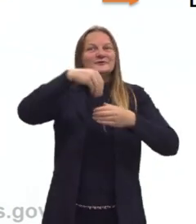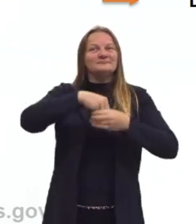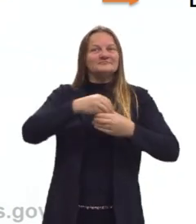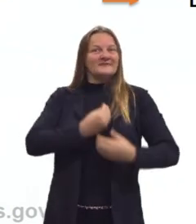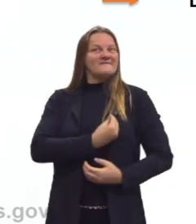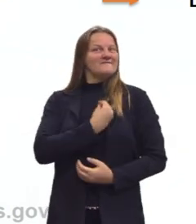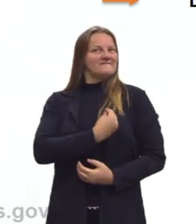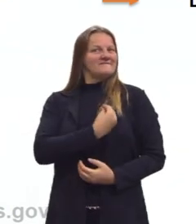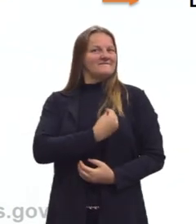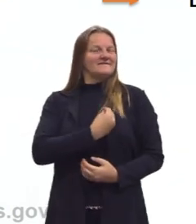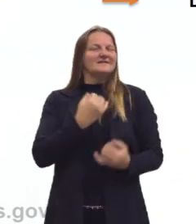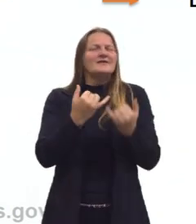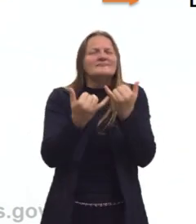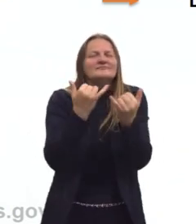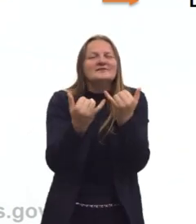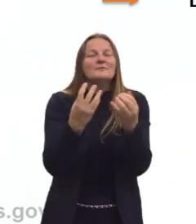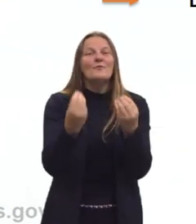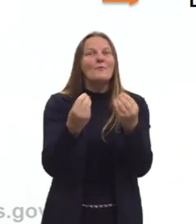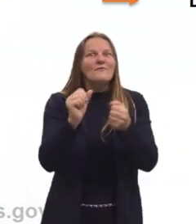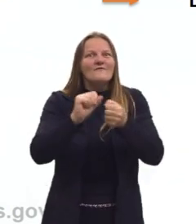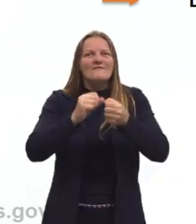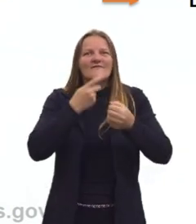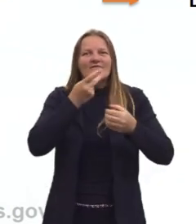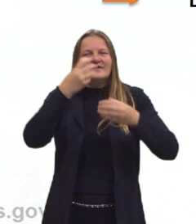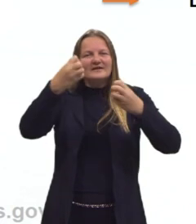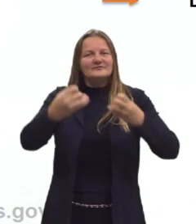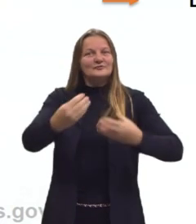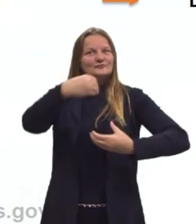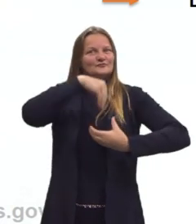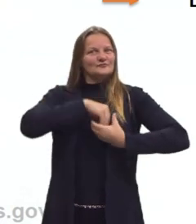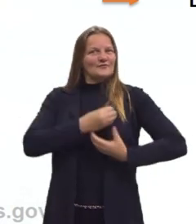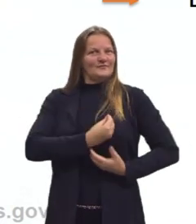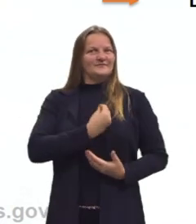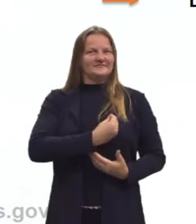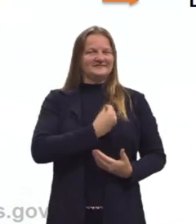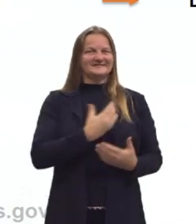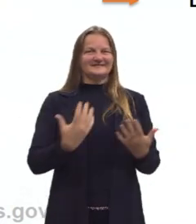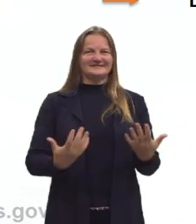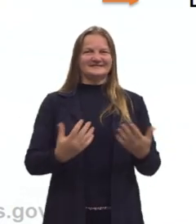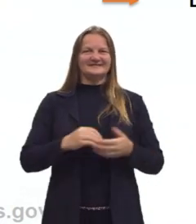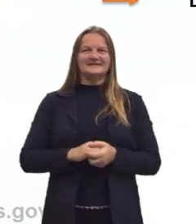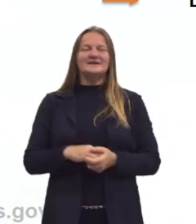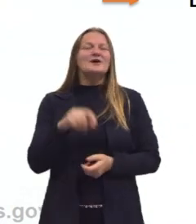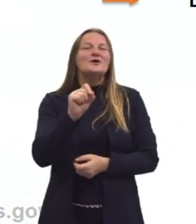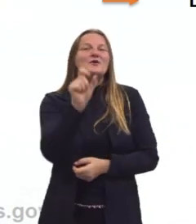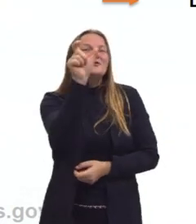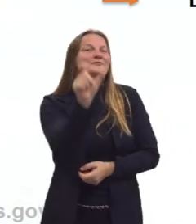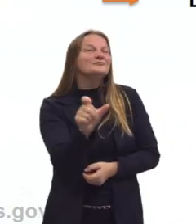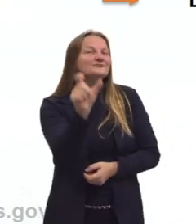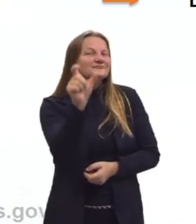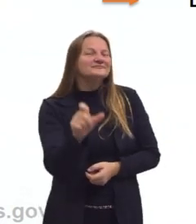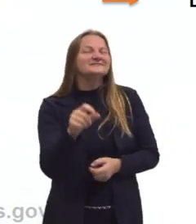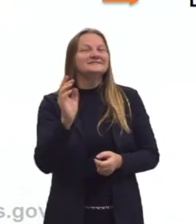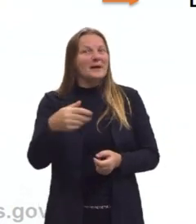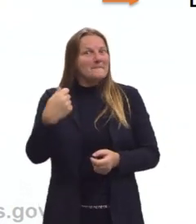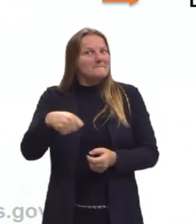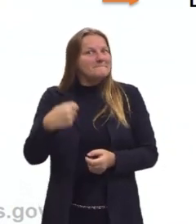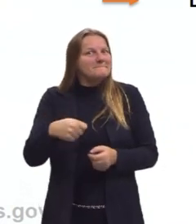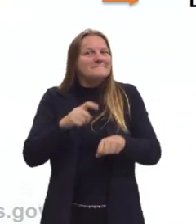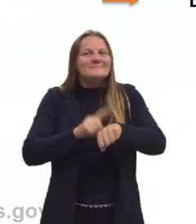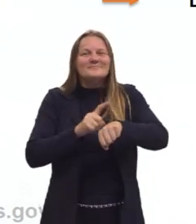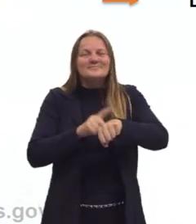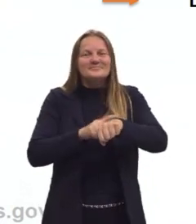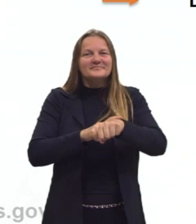exemplos a gente pode falar das soluções do nosso dia a dia. Quem aqui já precisou em algum